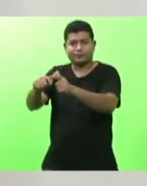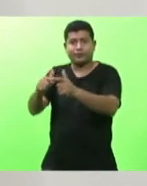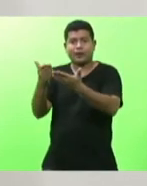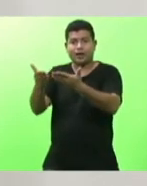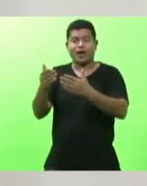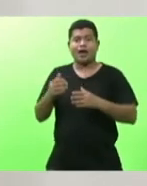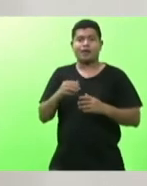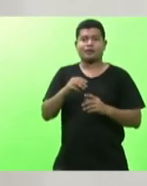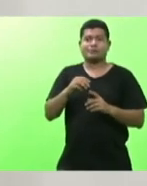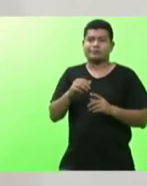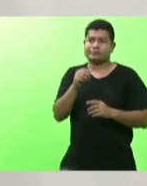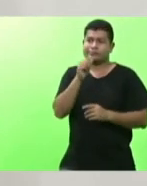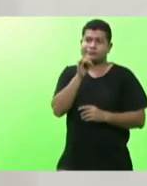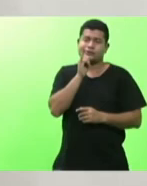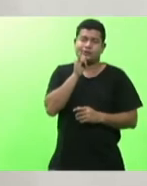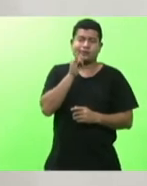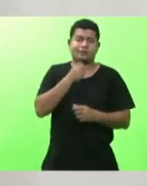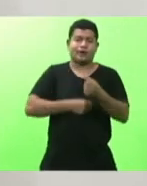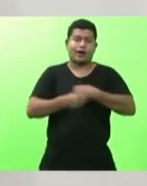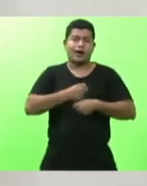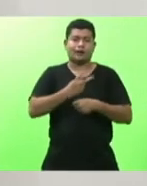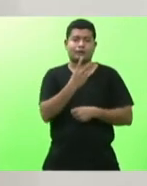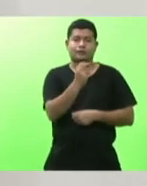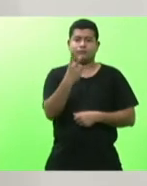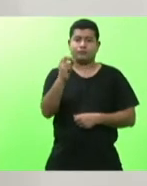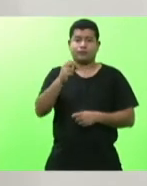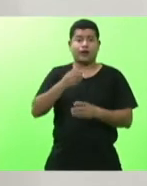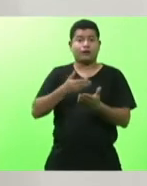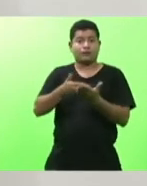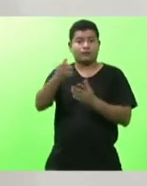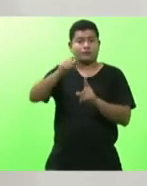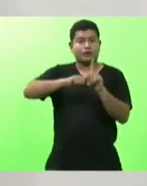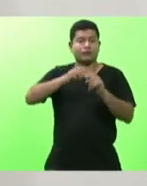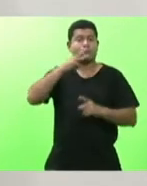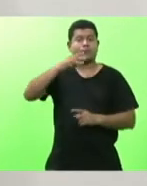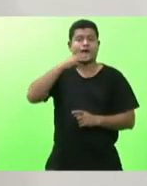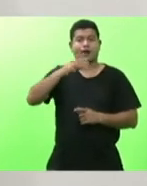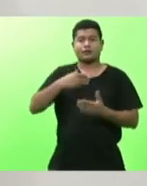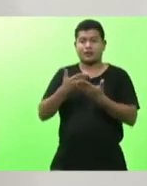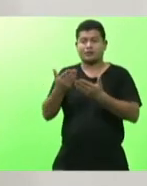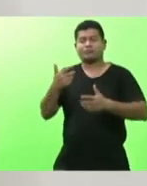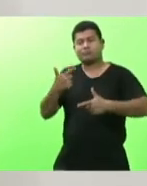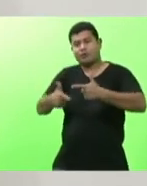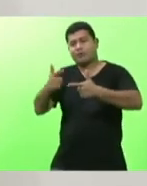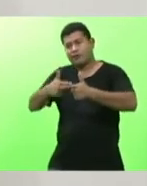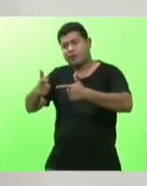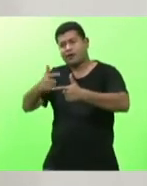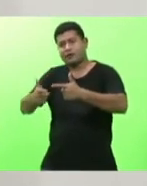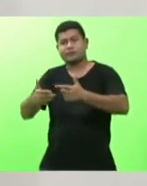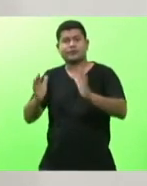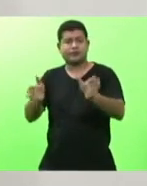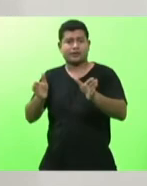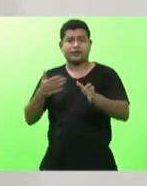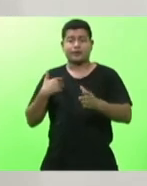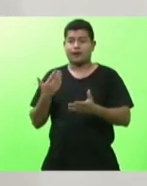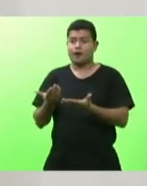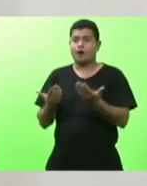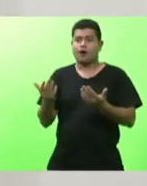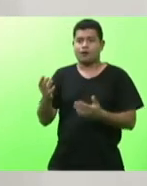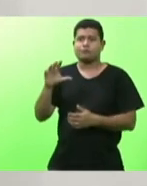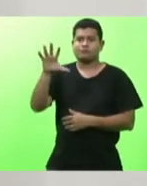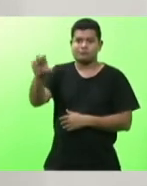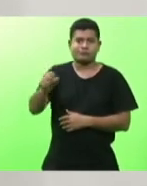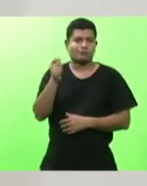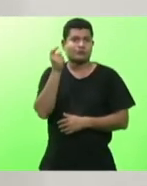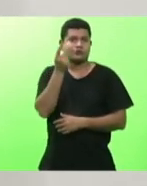março do ano passado numa crise sem precedentes ele vai lá pega 100 mil reais ele tem